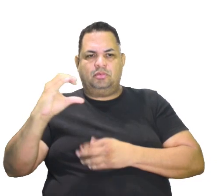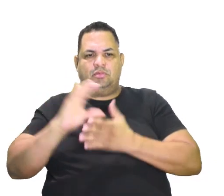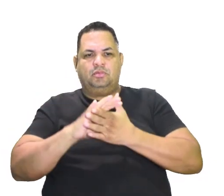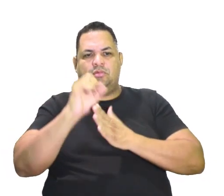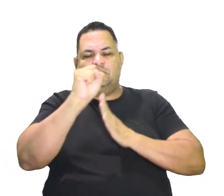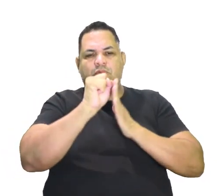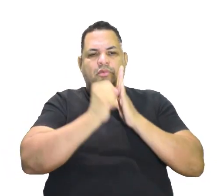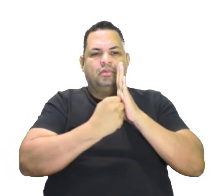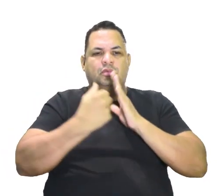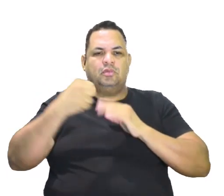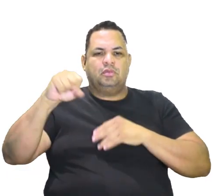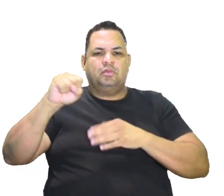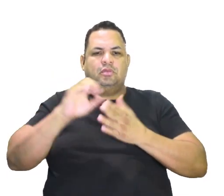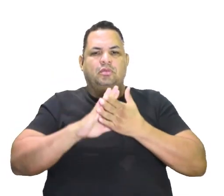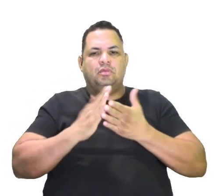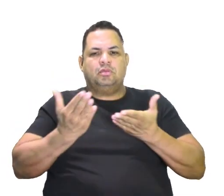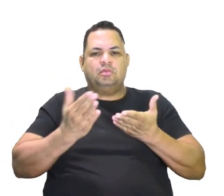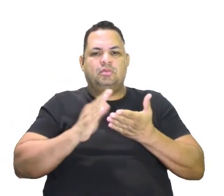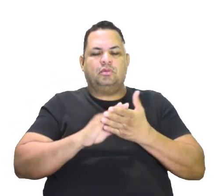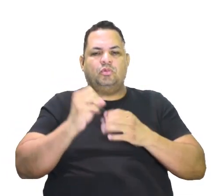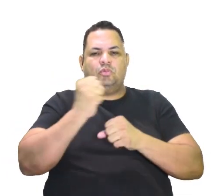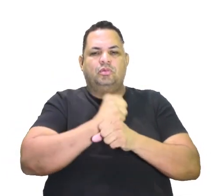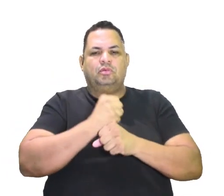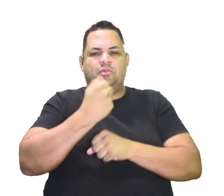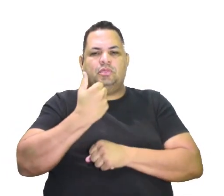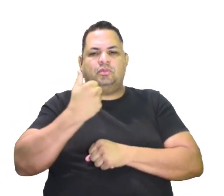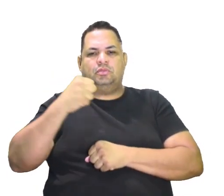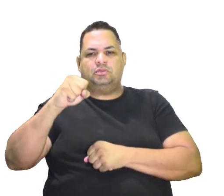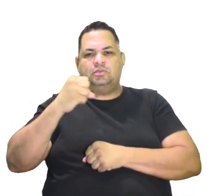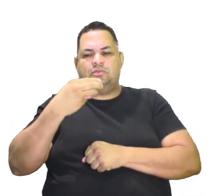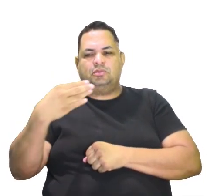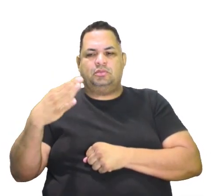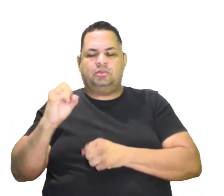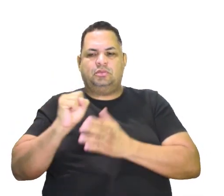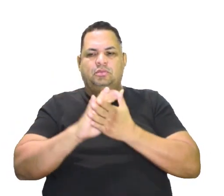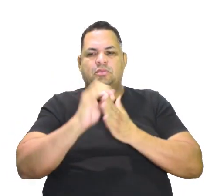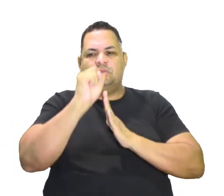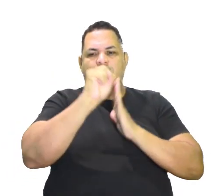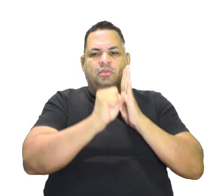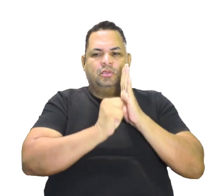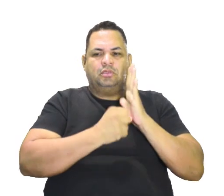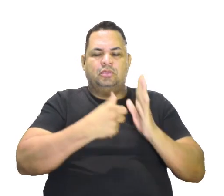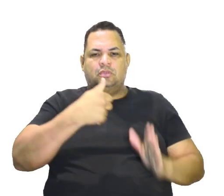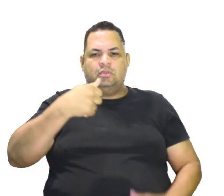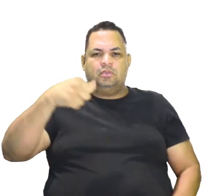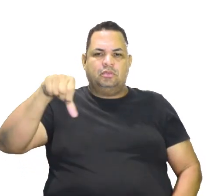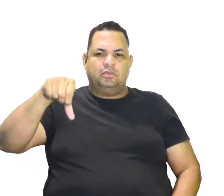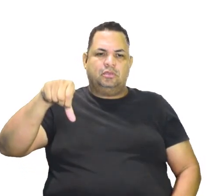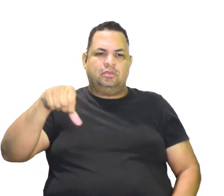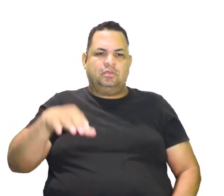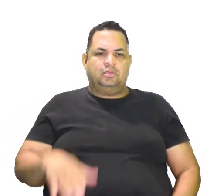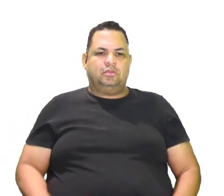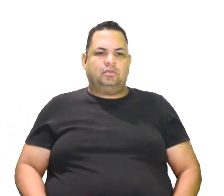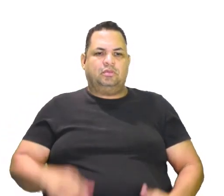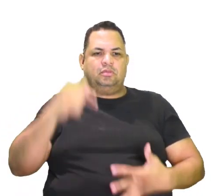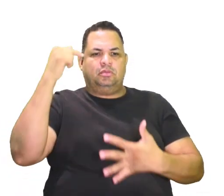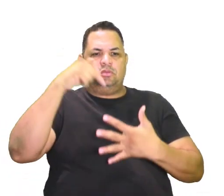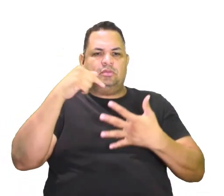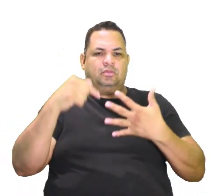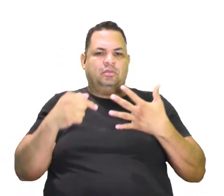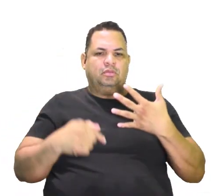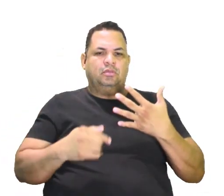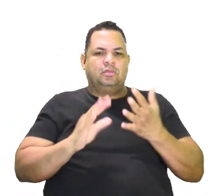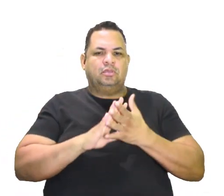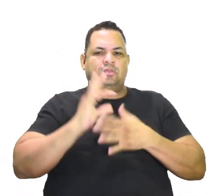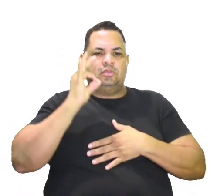XVIII até aproximadamente 1830, já no século XIX. Então, alternativa que corresponde ao